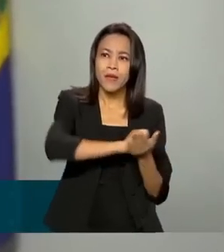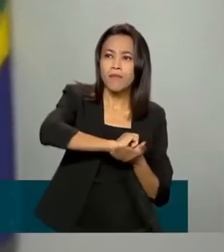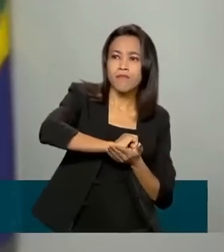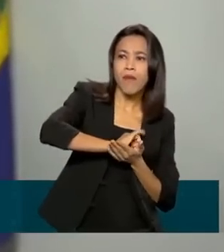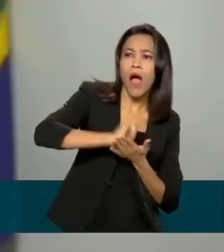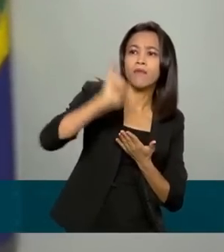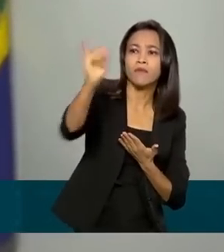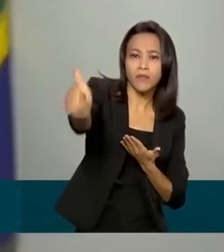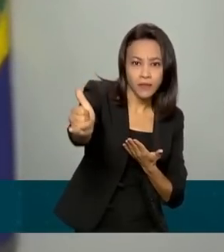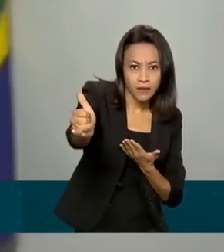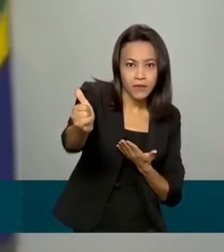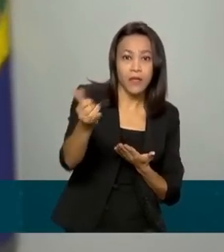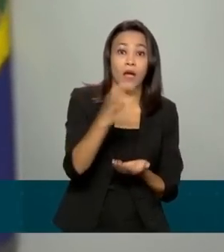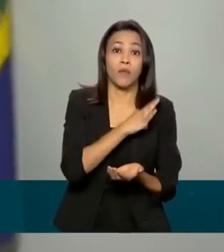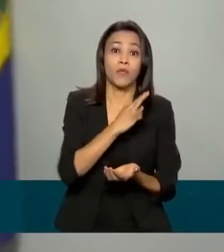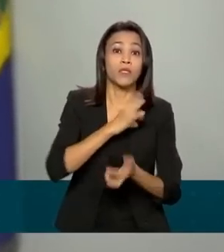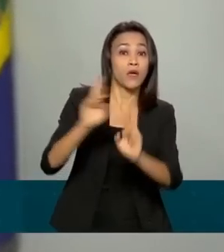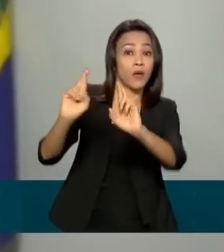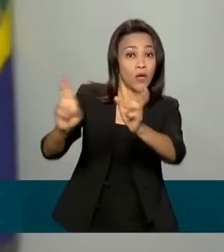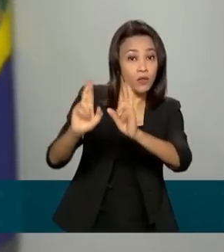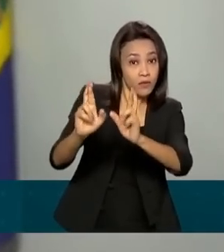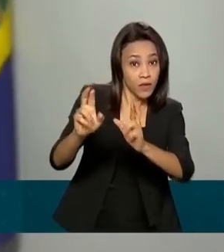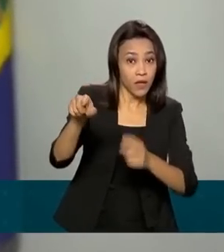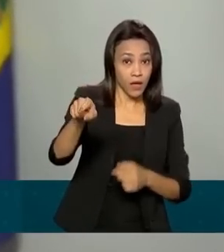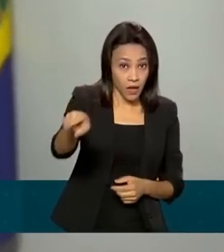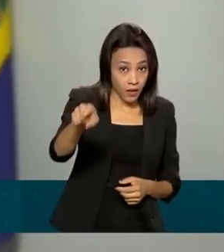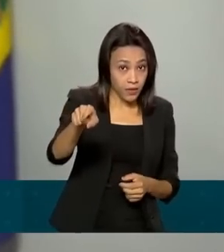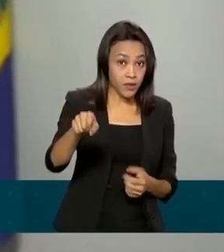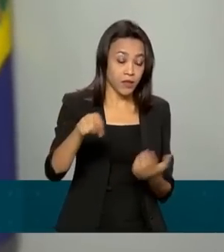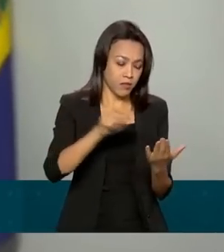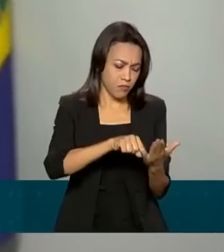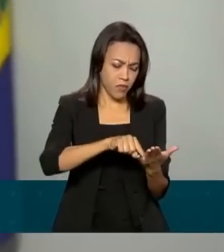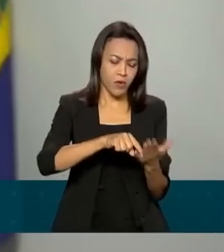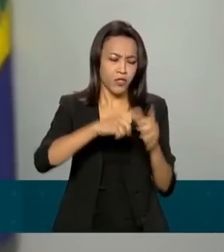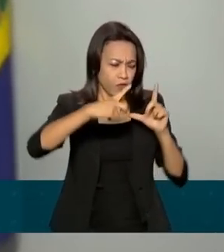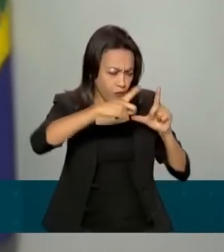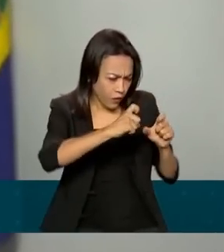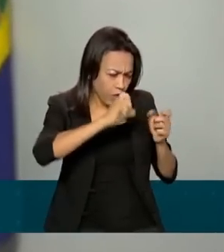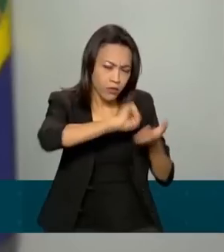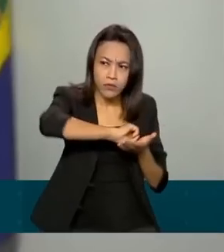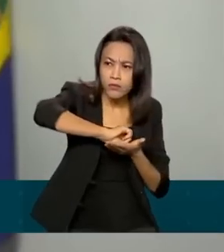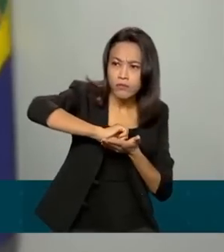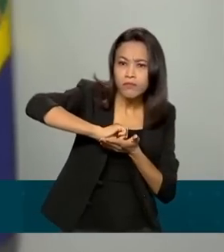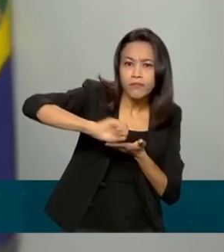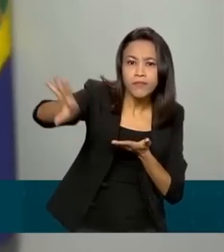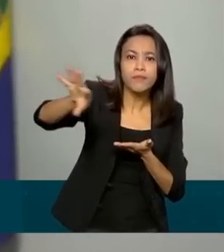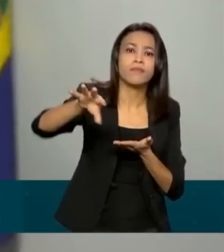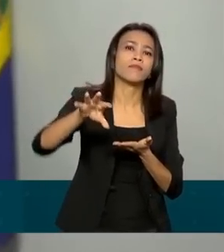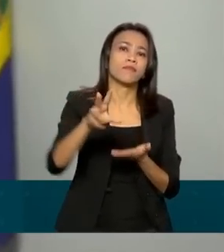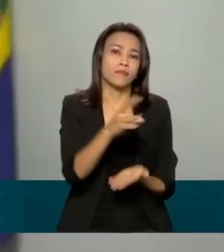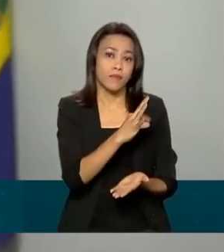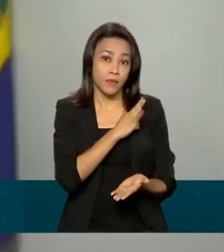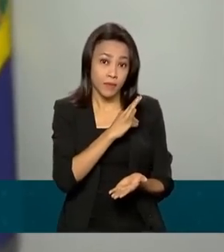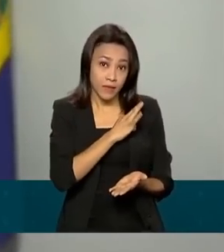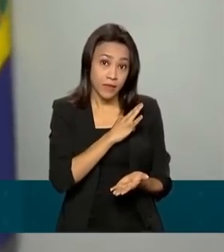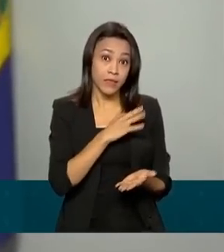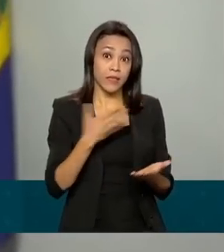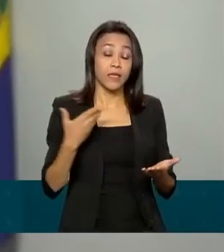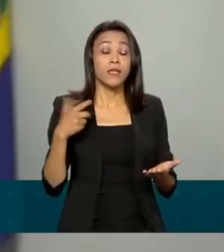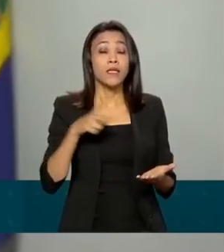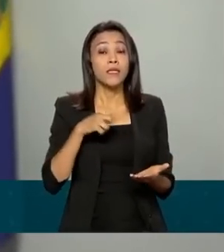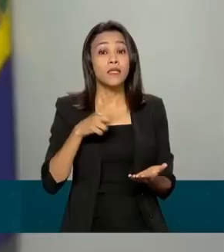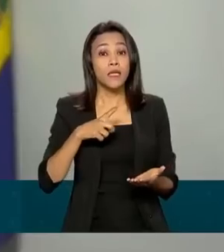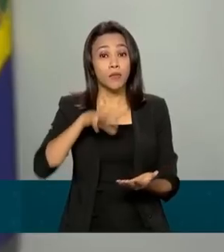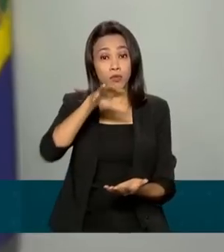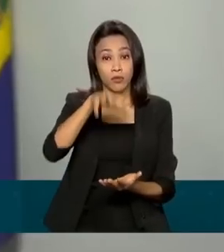Rodoviária Federal diretamente. Ele pode mandar imagens através desse acionamento. E através da nossa central,